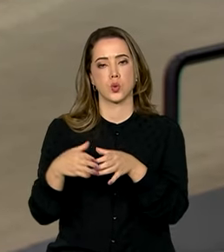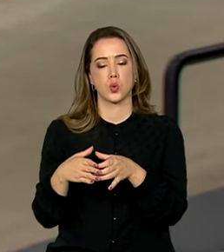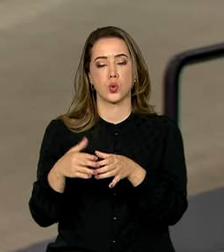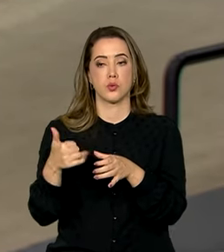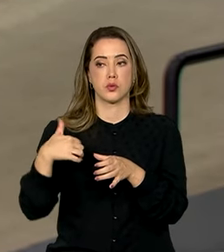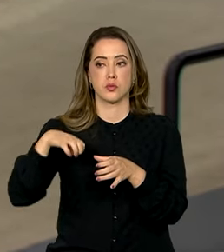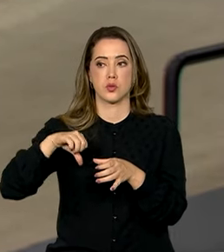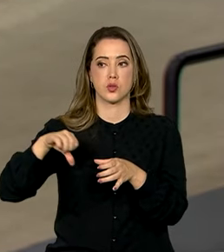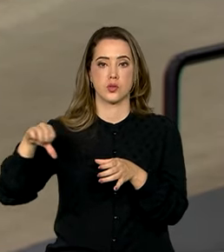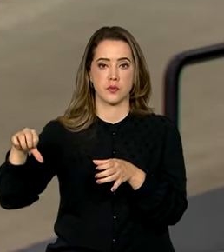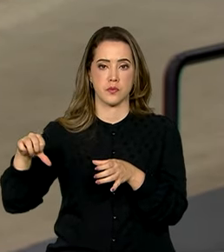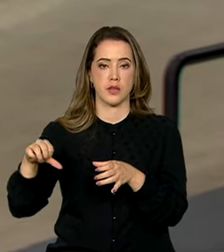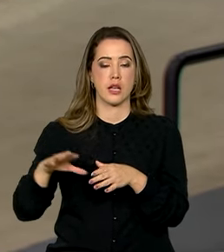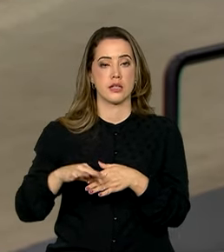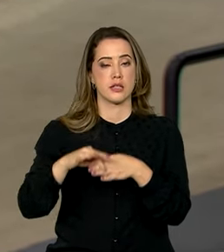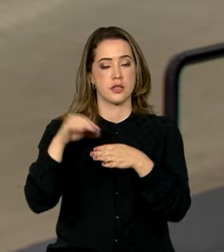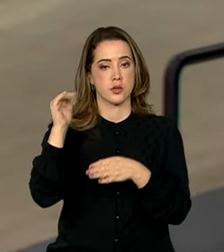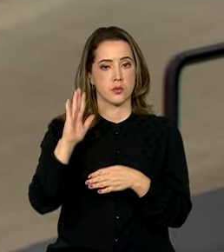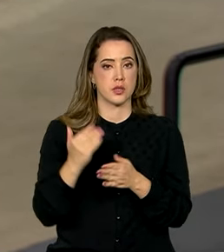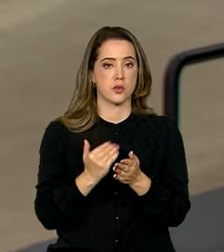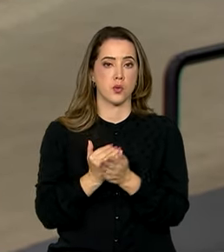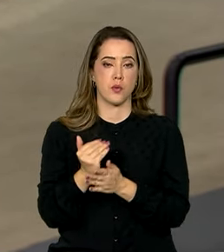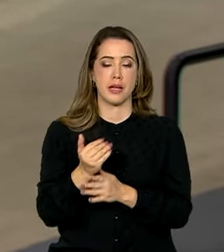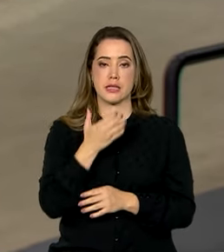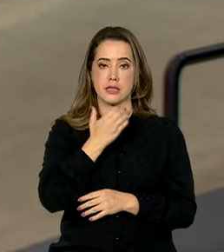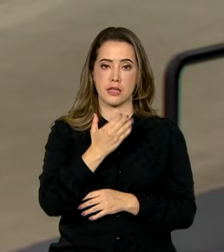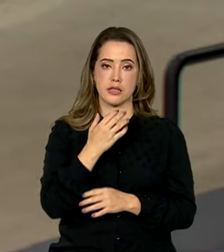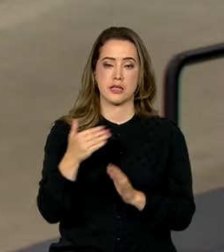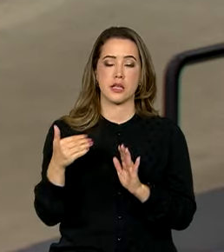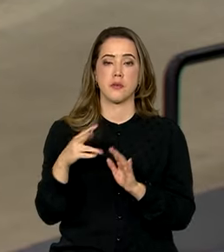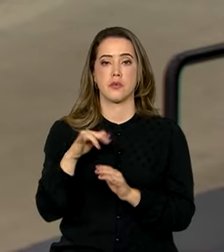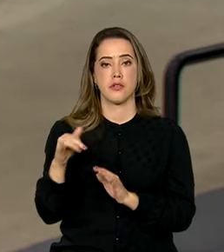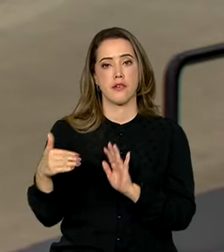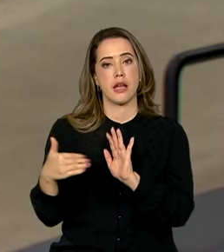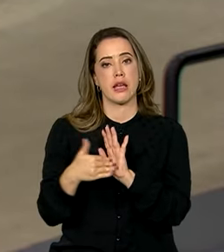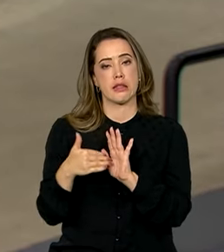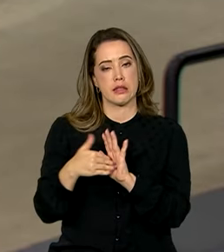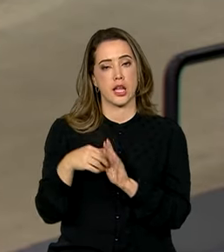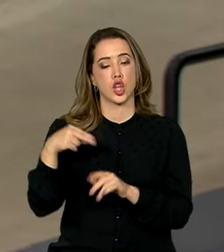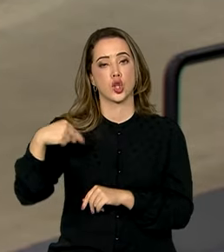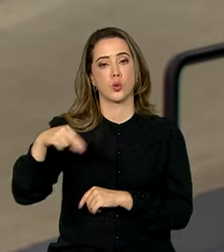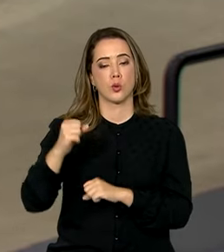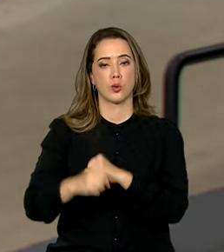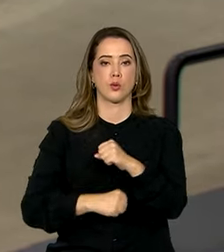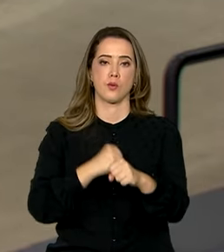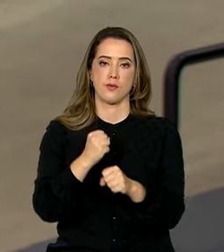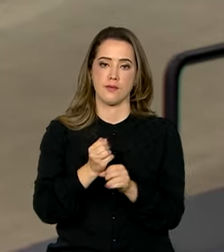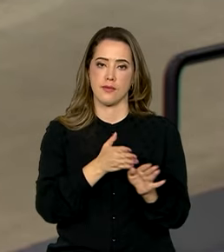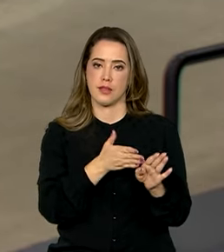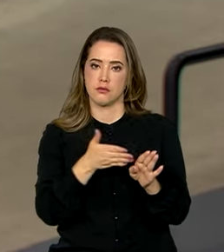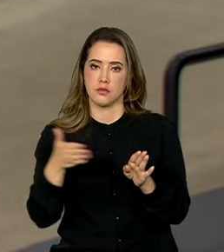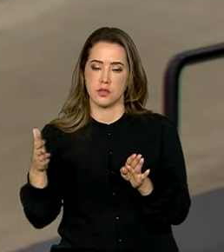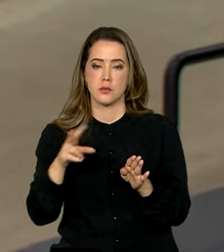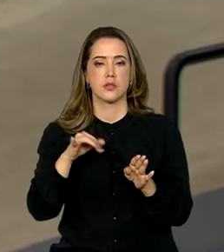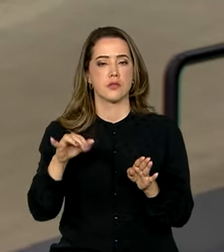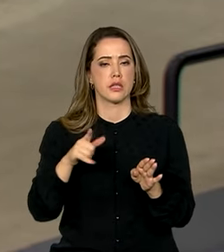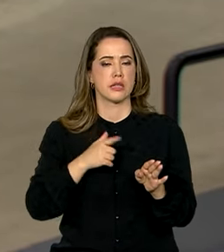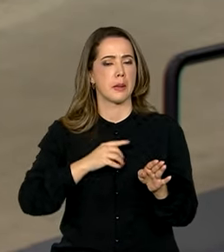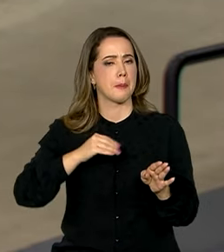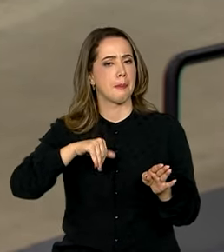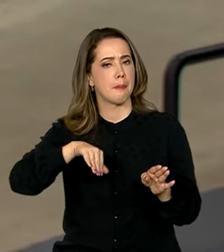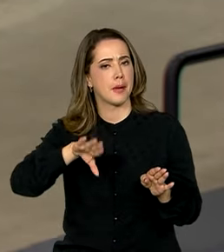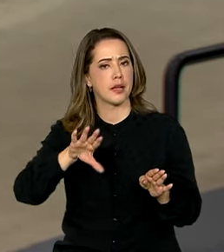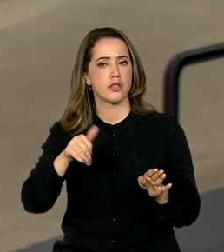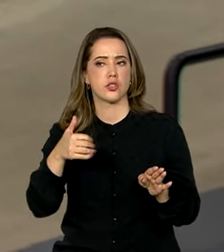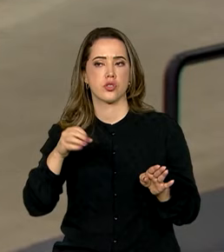A liderança brasileira no grupo começa em dezembro e vai até novembro do ano que vem. Neste período estão previstos mais de